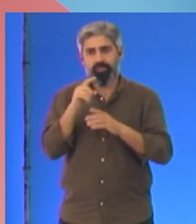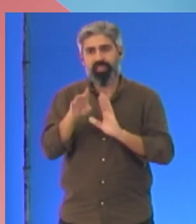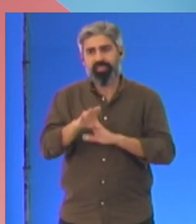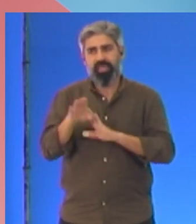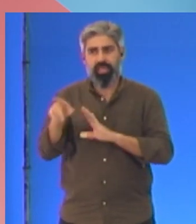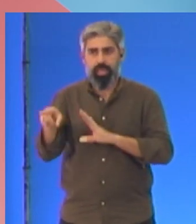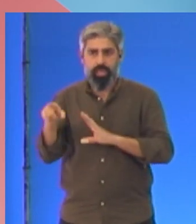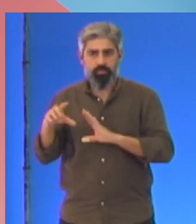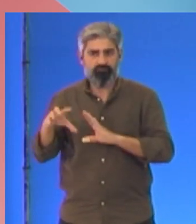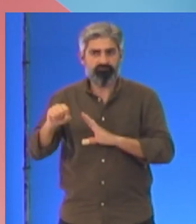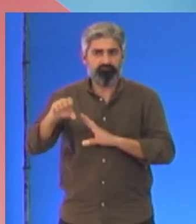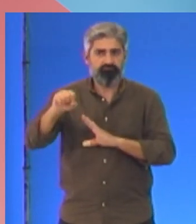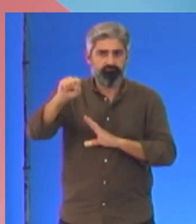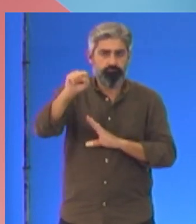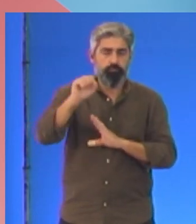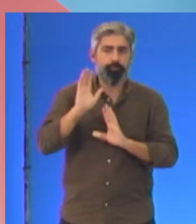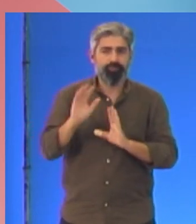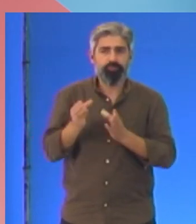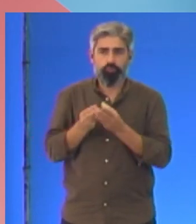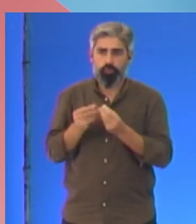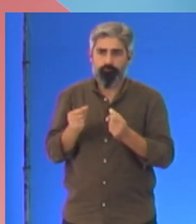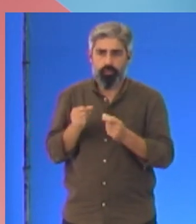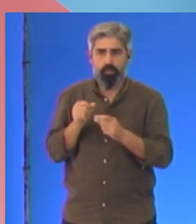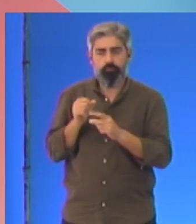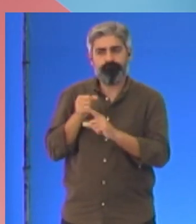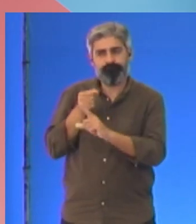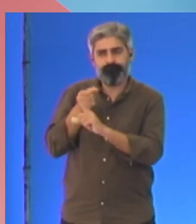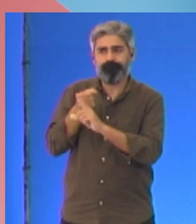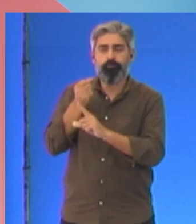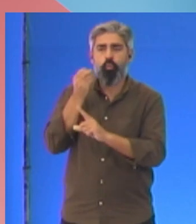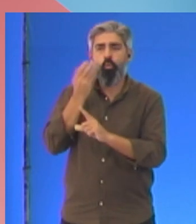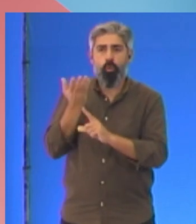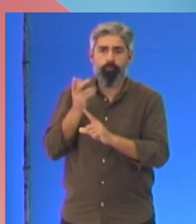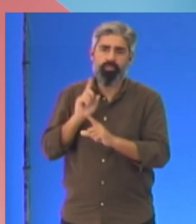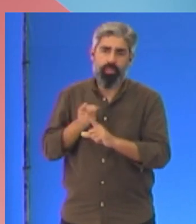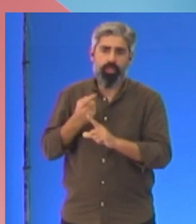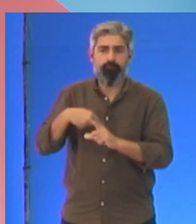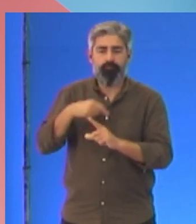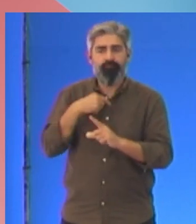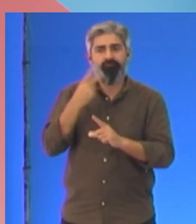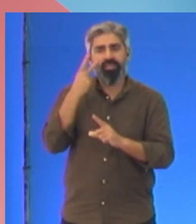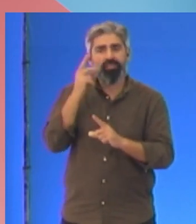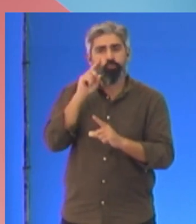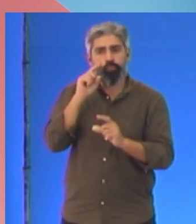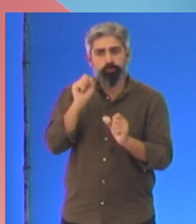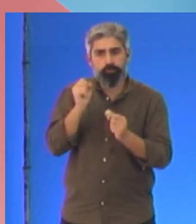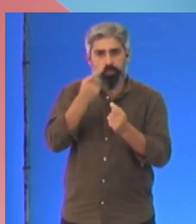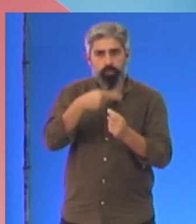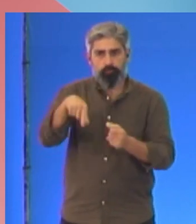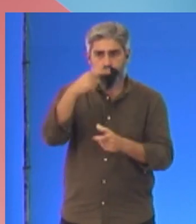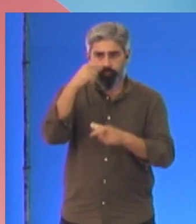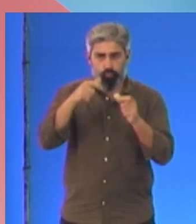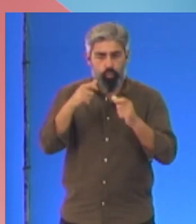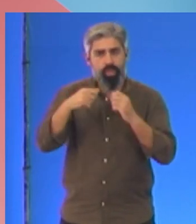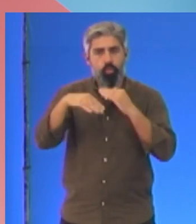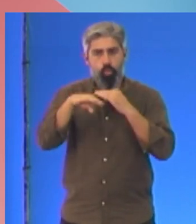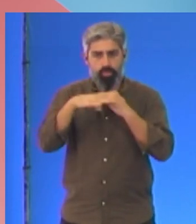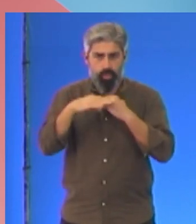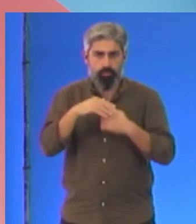direita e para o combater, a nossa resposta é a segurança da vida das pessoas. Igualdade,